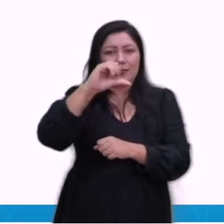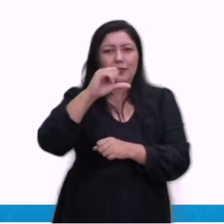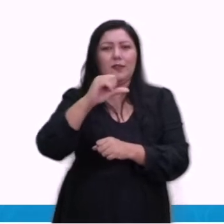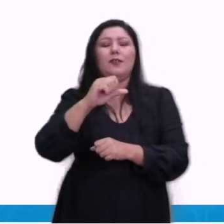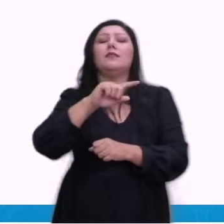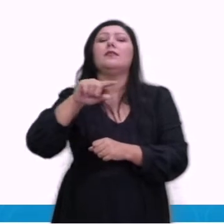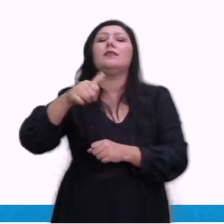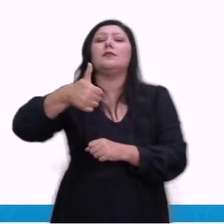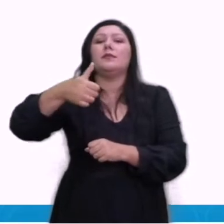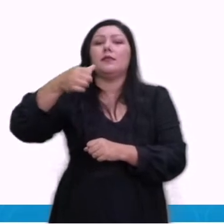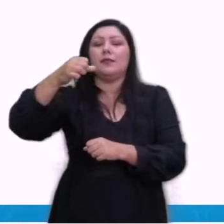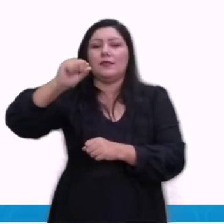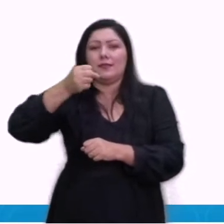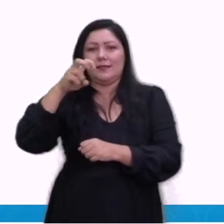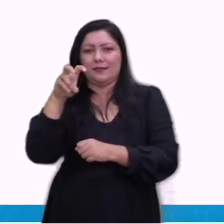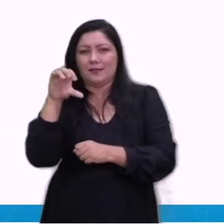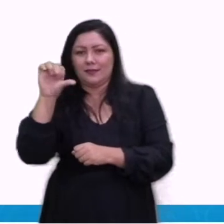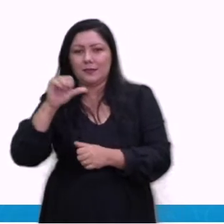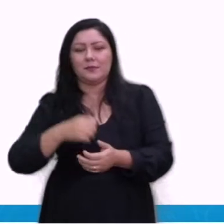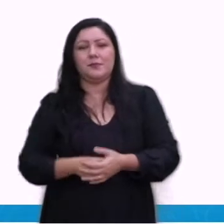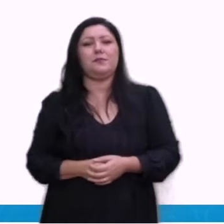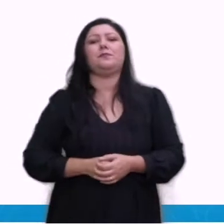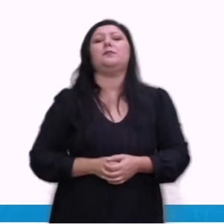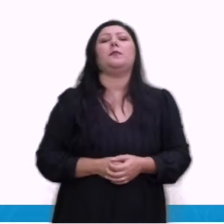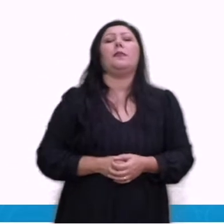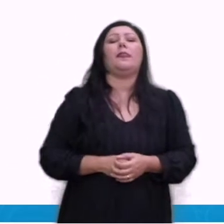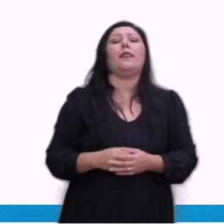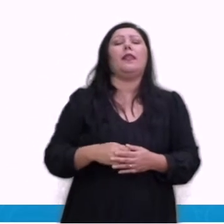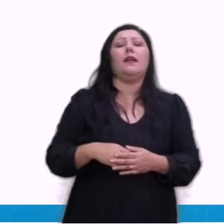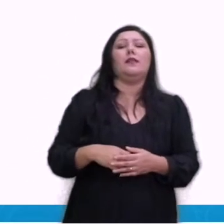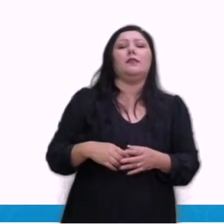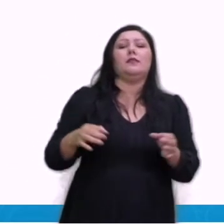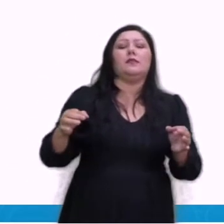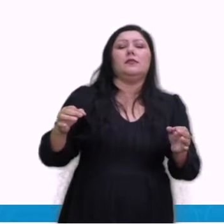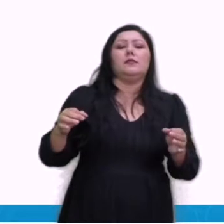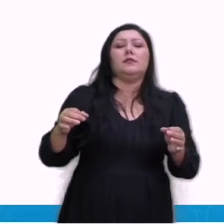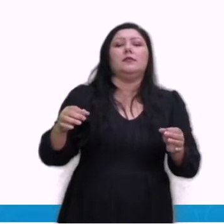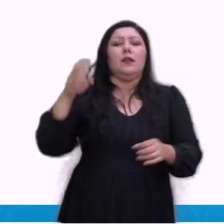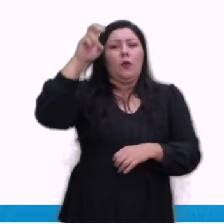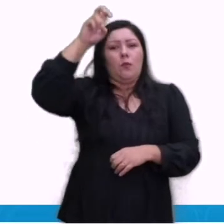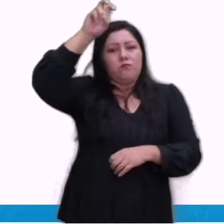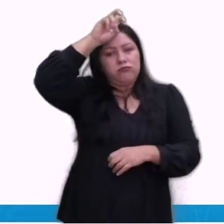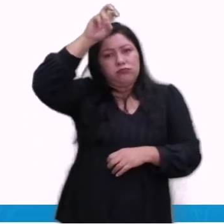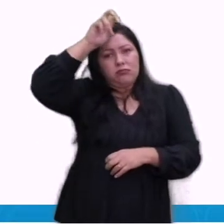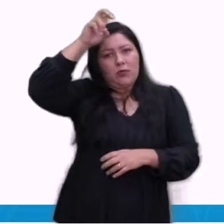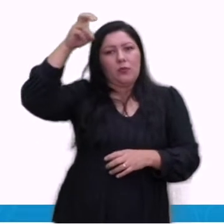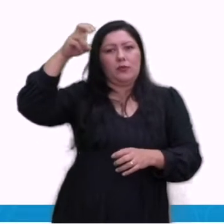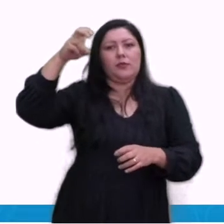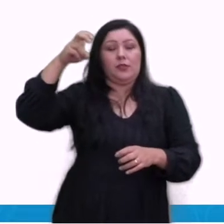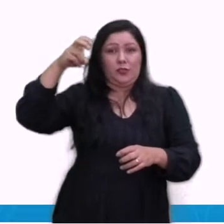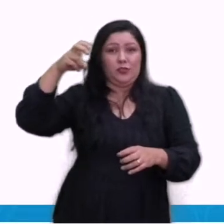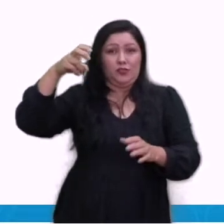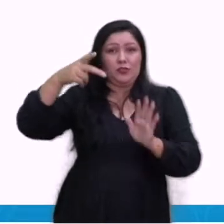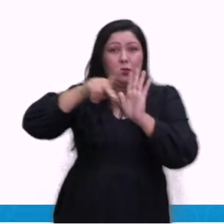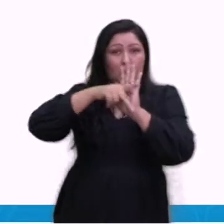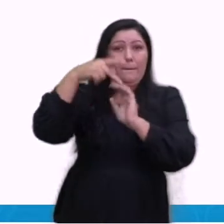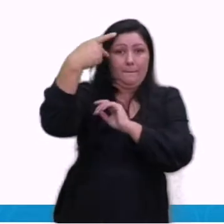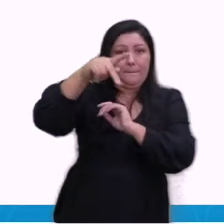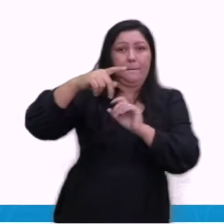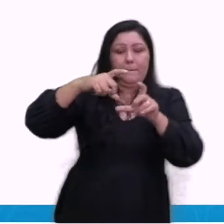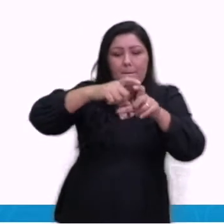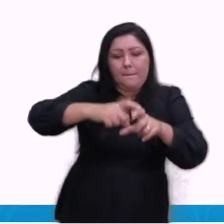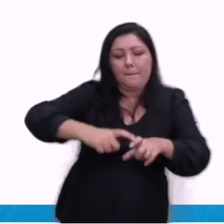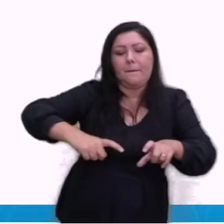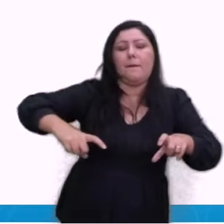dos trabalhos, o Egito e a França, o Egito que o canal de Suez pertence ao Egito,